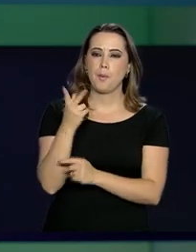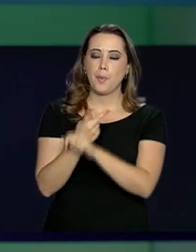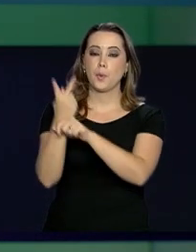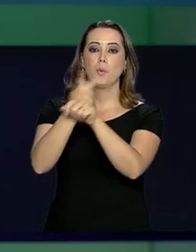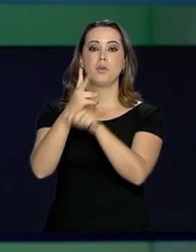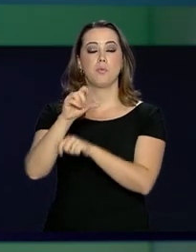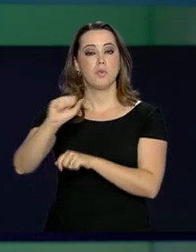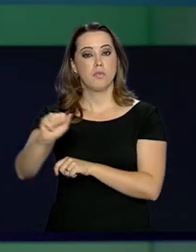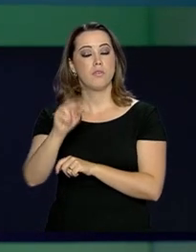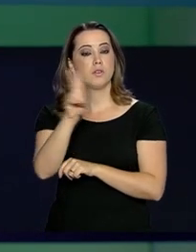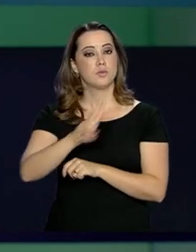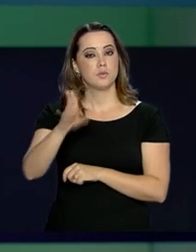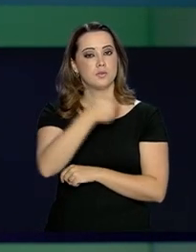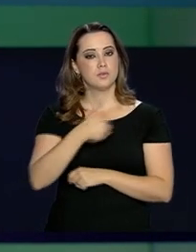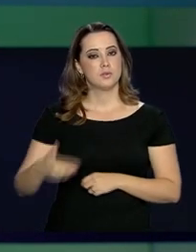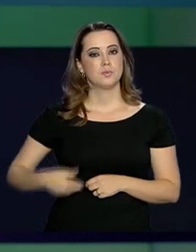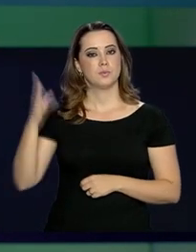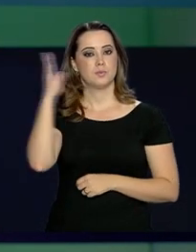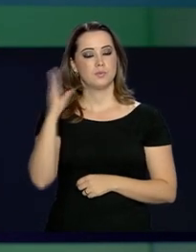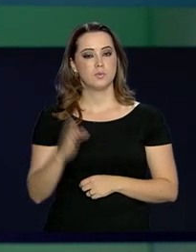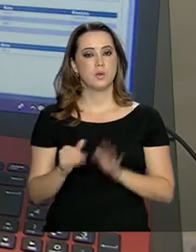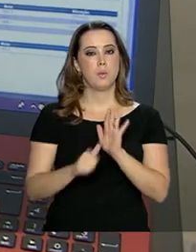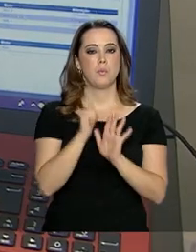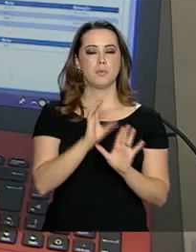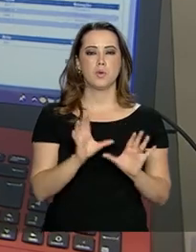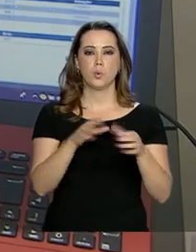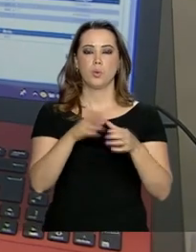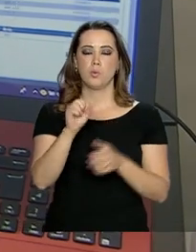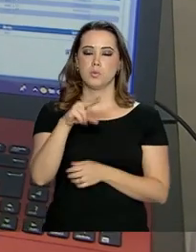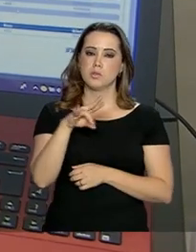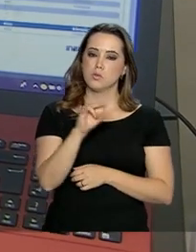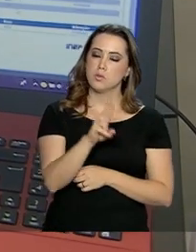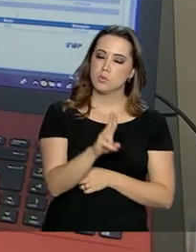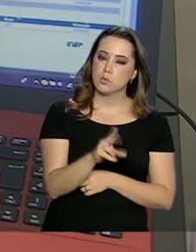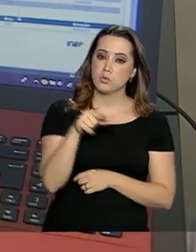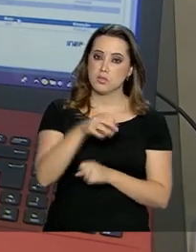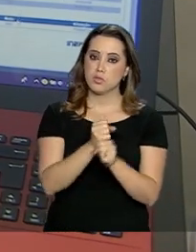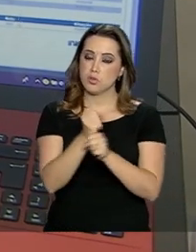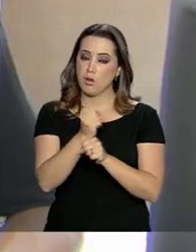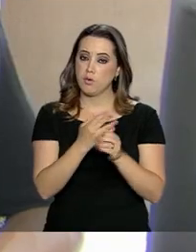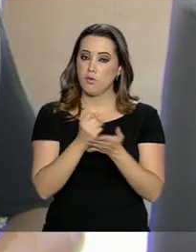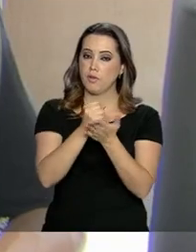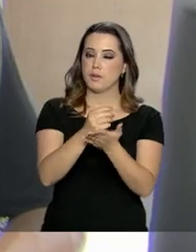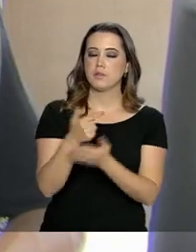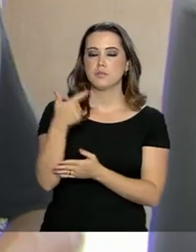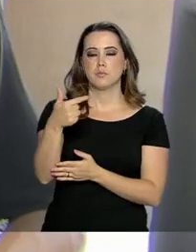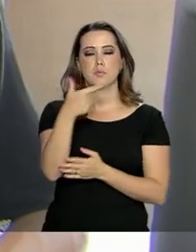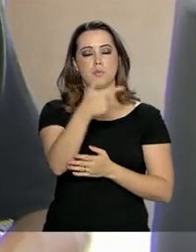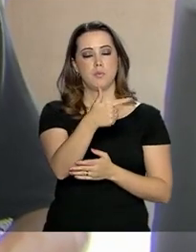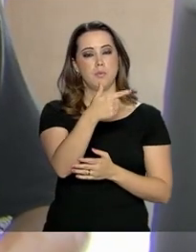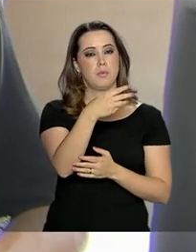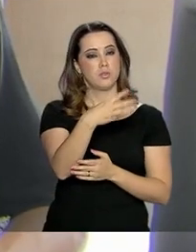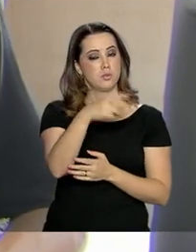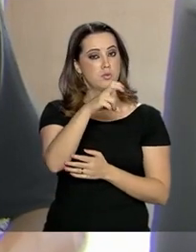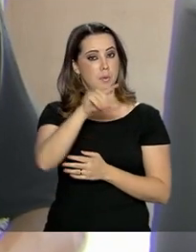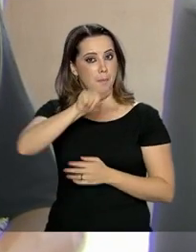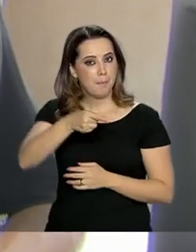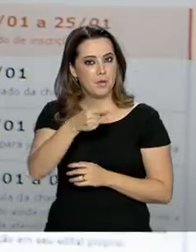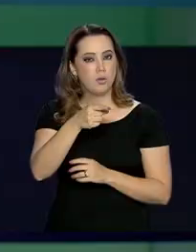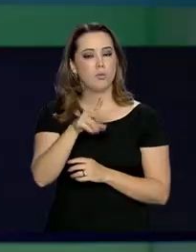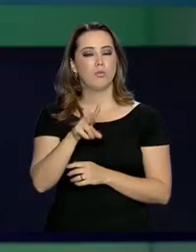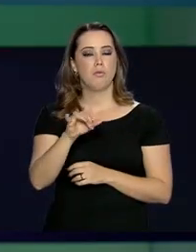vaga nas universidades públicas do Brasil. Primeira edição do SISU 2019 oferece mais de 235 mil